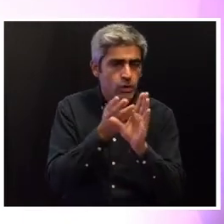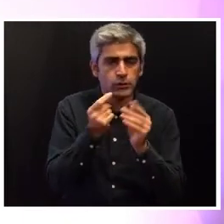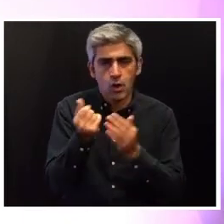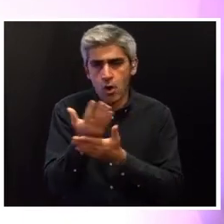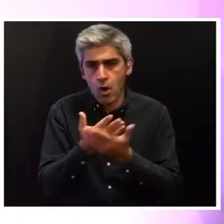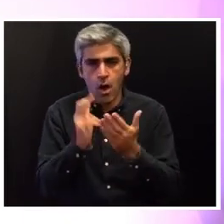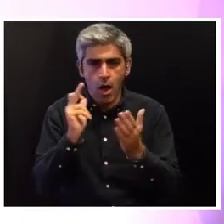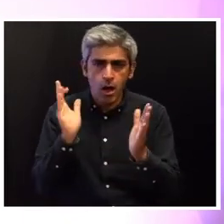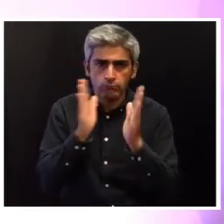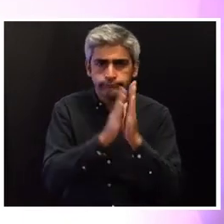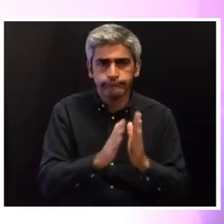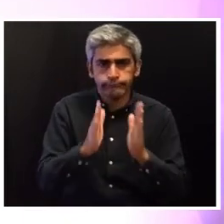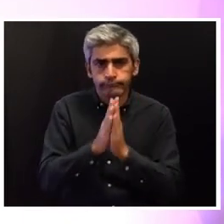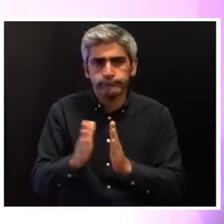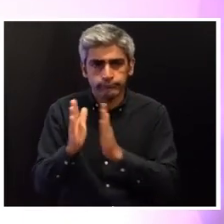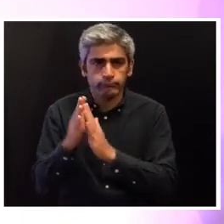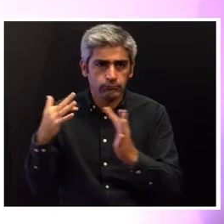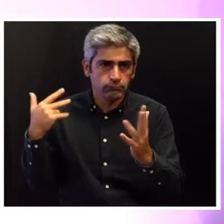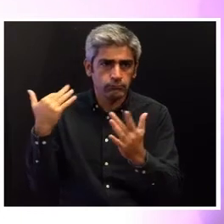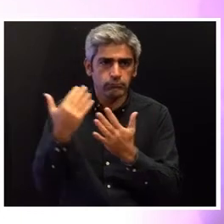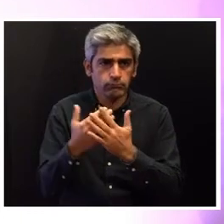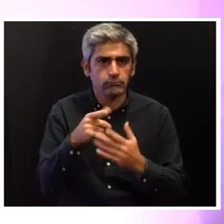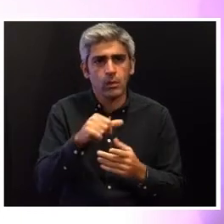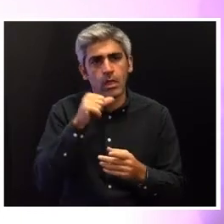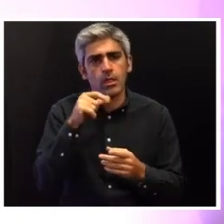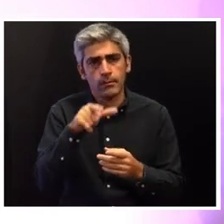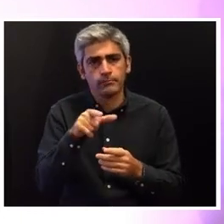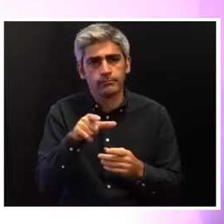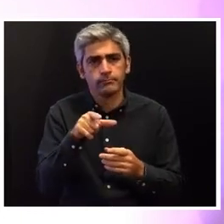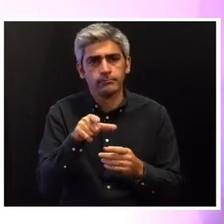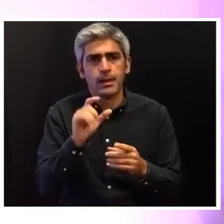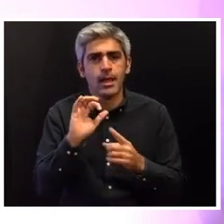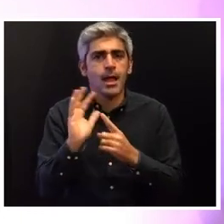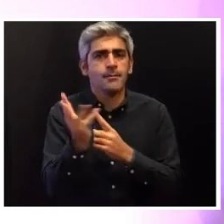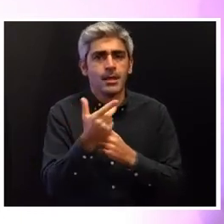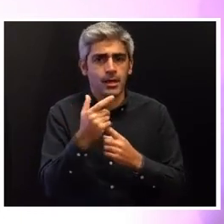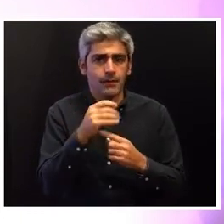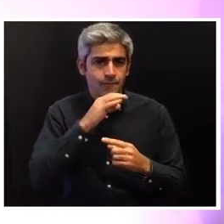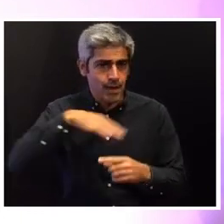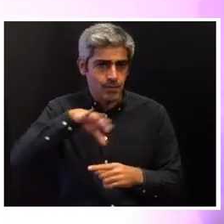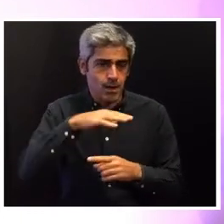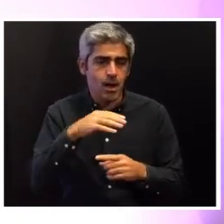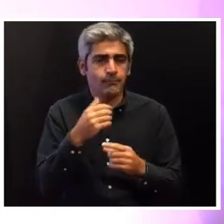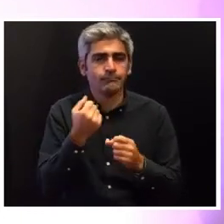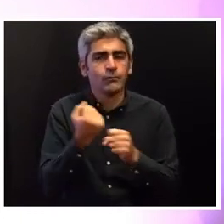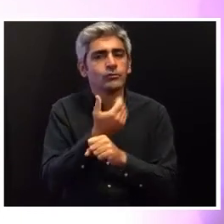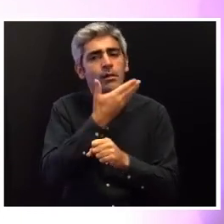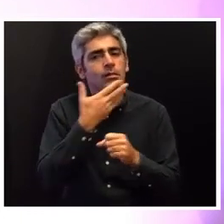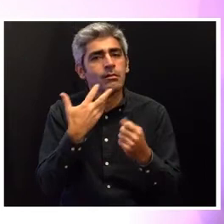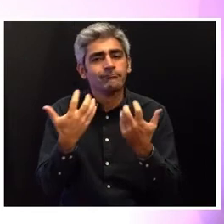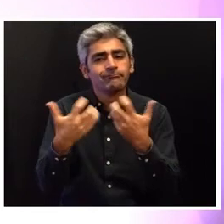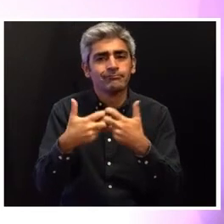As crianças convivem frequentemente com este ambiente familiar disfuncional que interfere